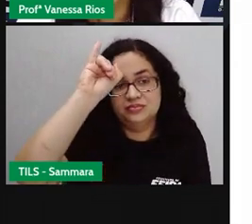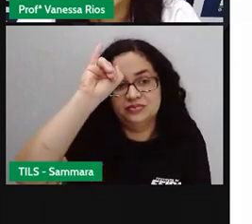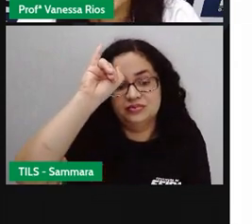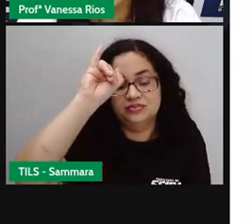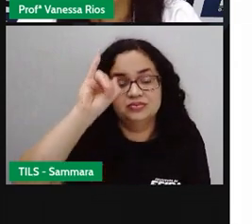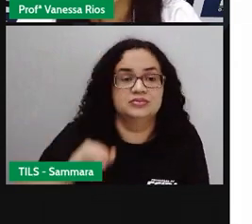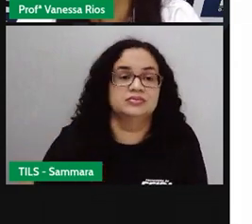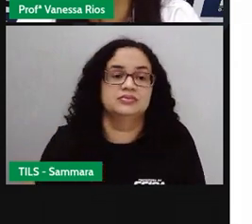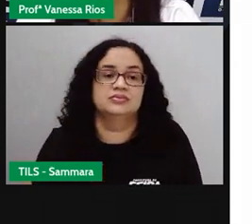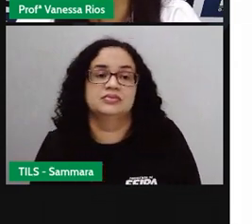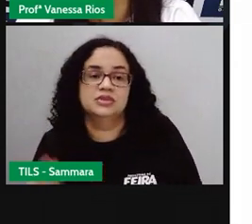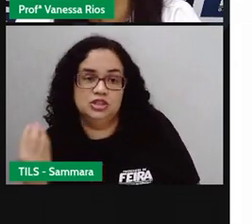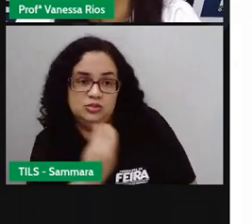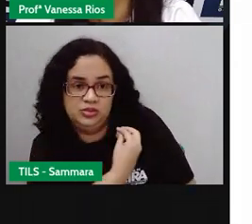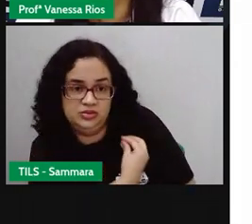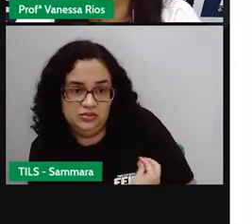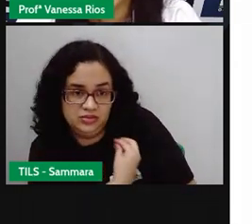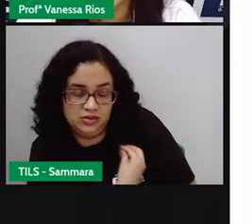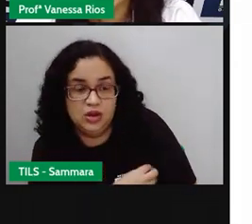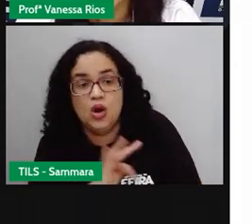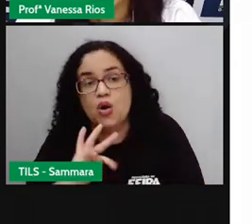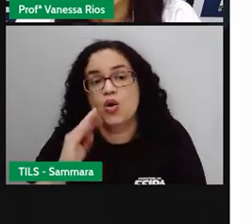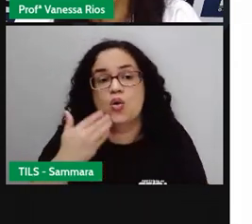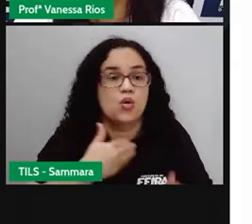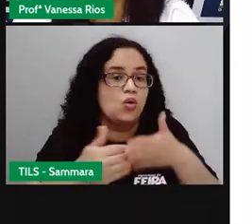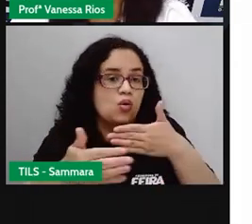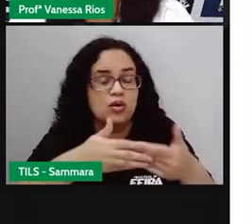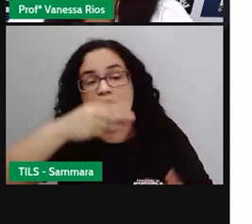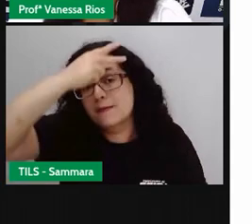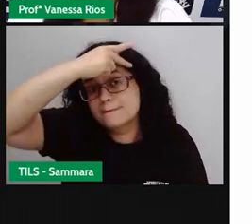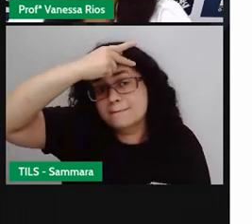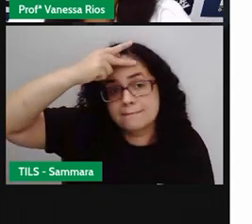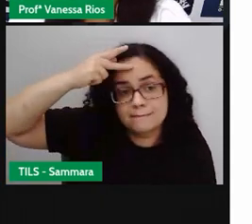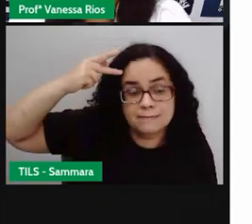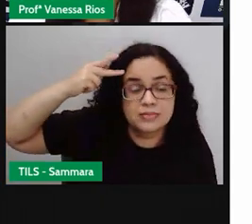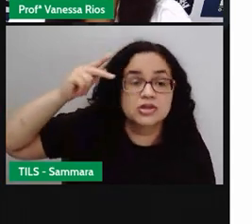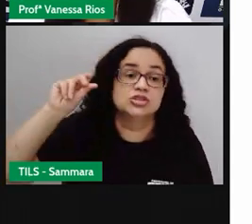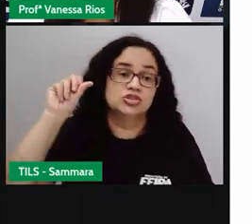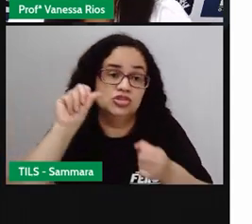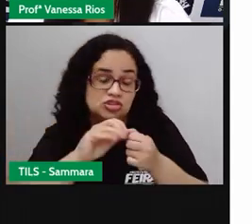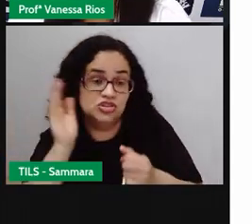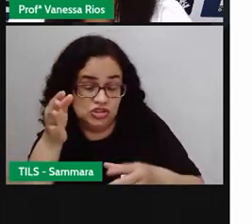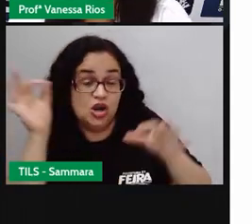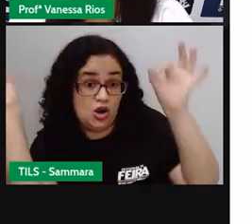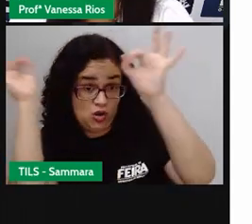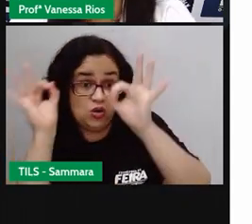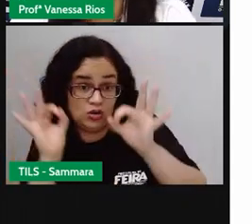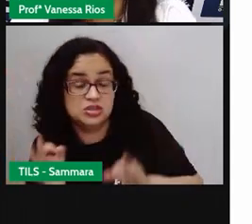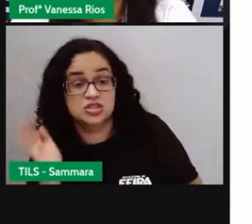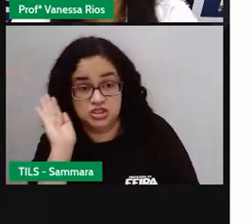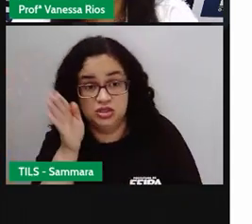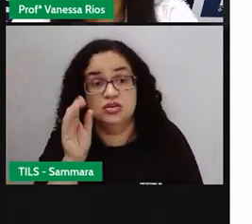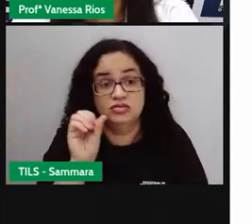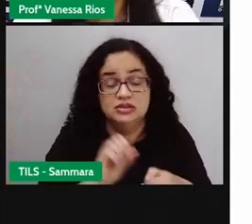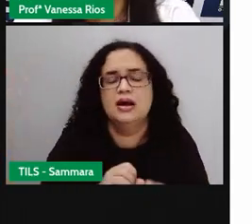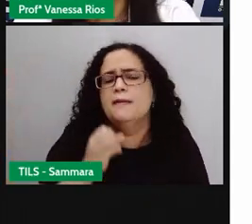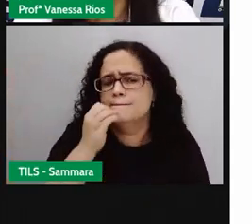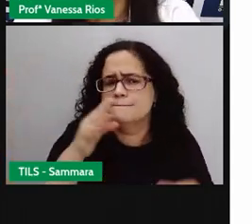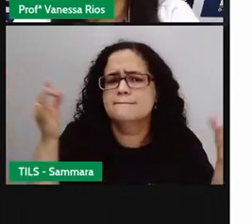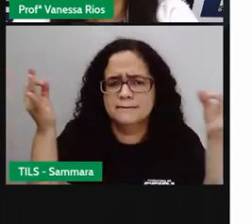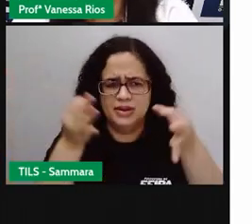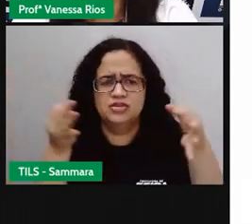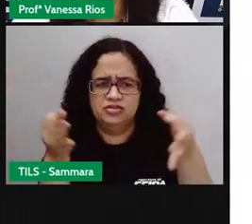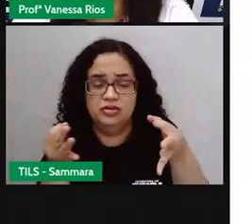muito importante pra vida de qualquer pessoa se você já faz já organiza sua rotina ótimo né